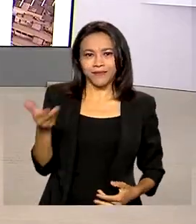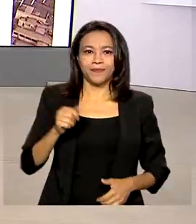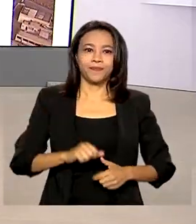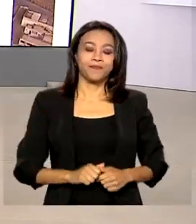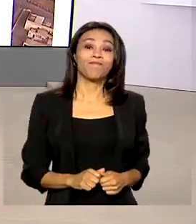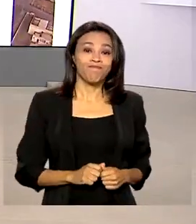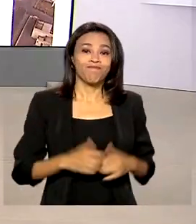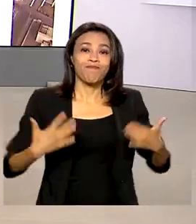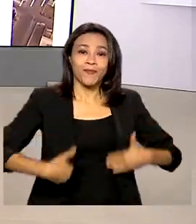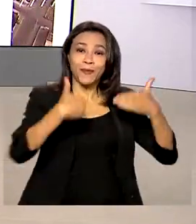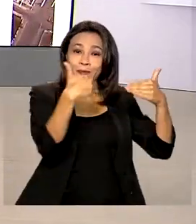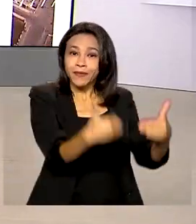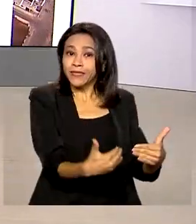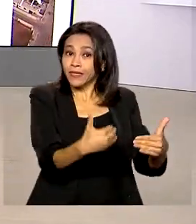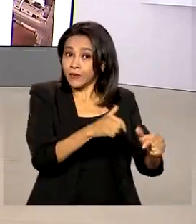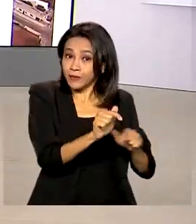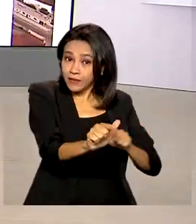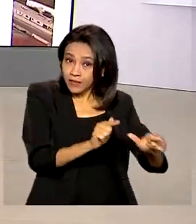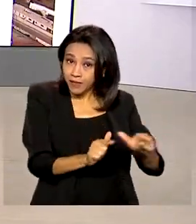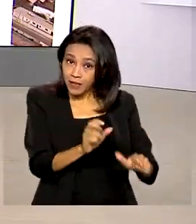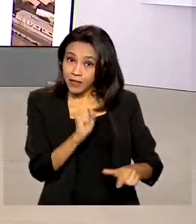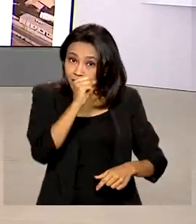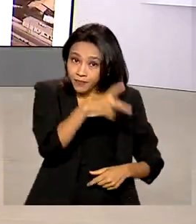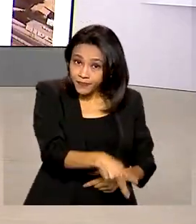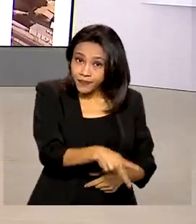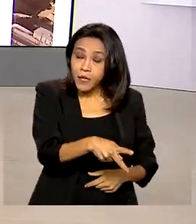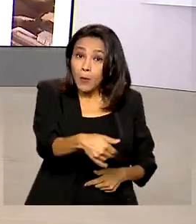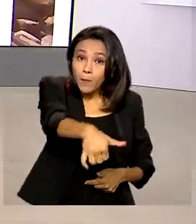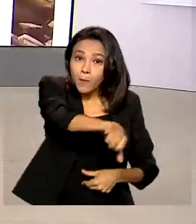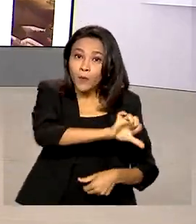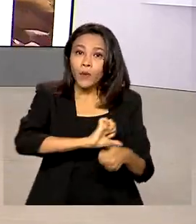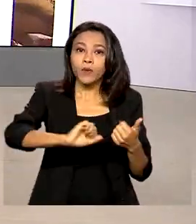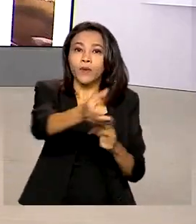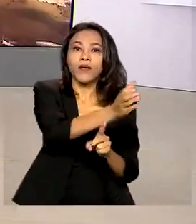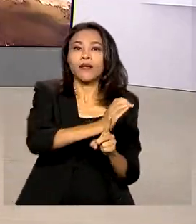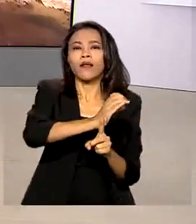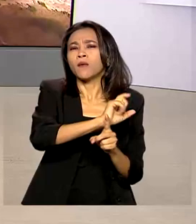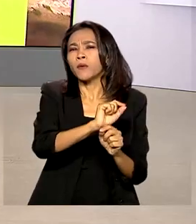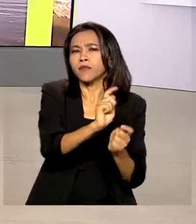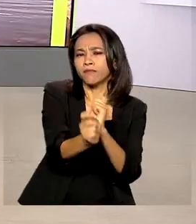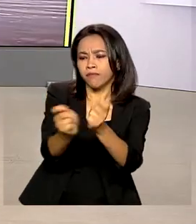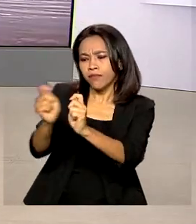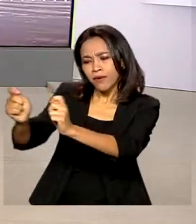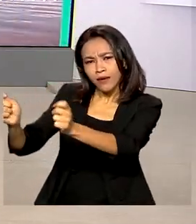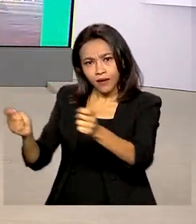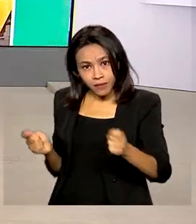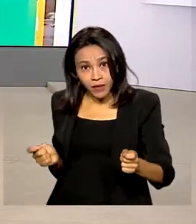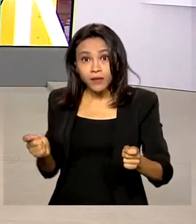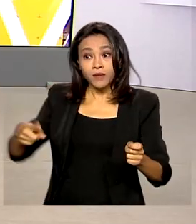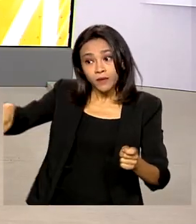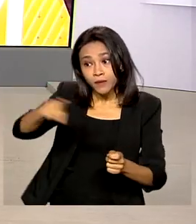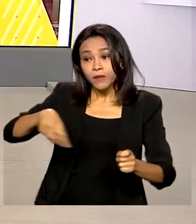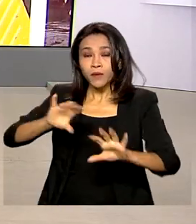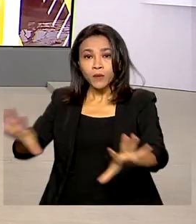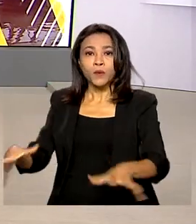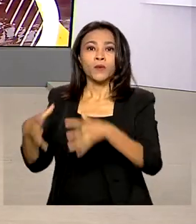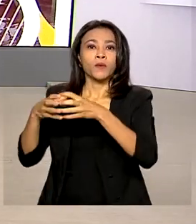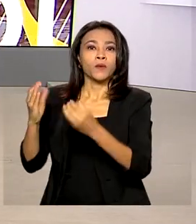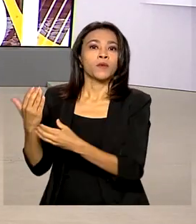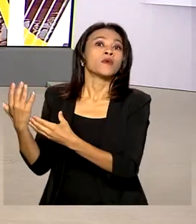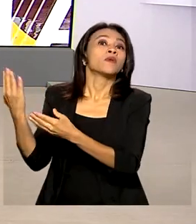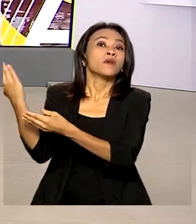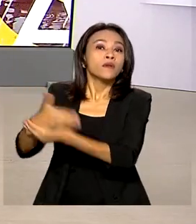O Ministério do Trabalho e Previdência alterou o calendário de pagamento dos benefícios a caminhoneiros e taxistas.